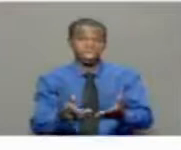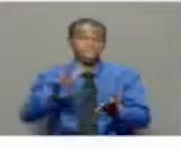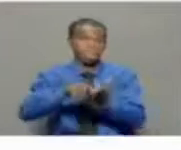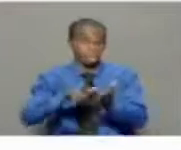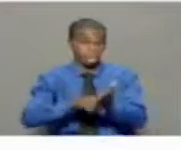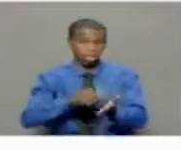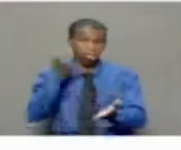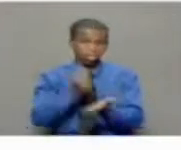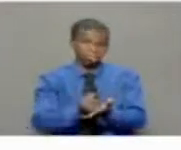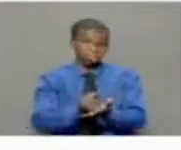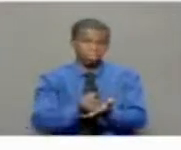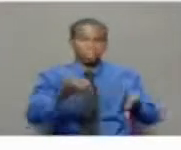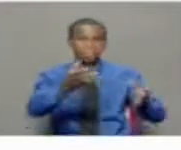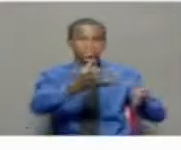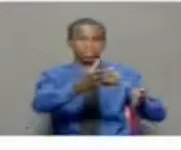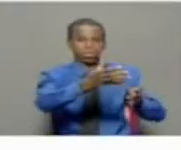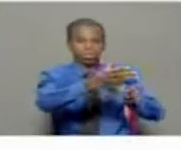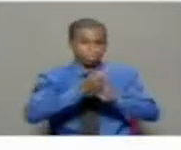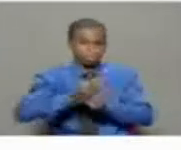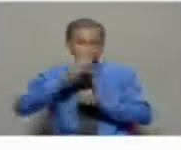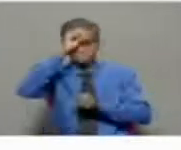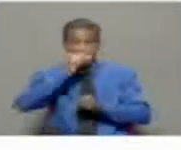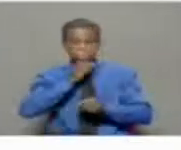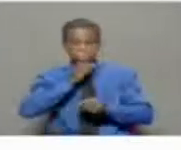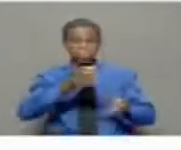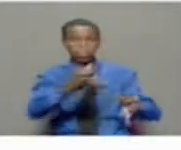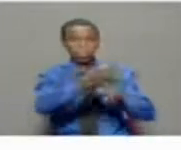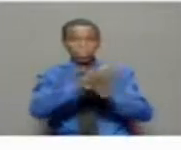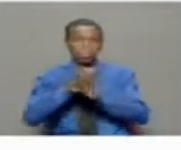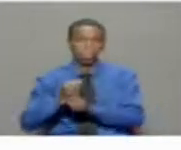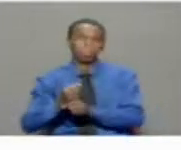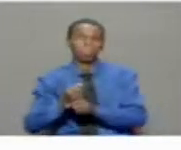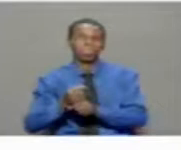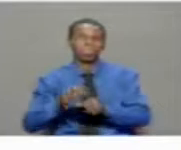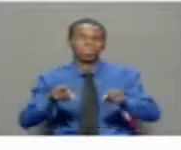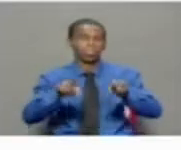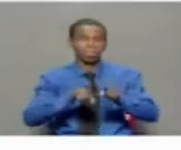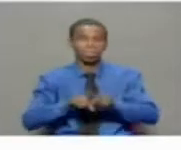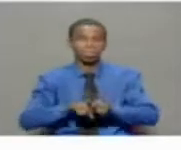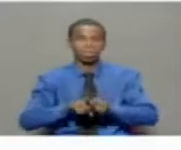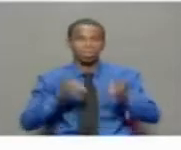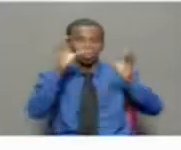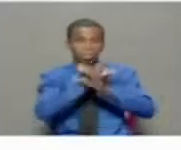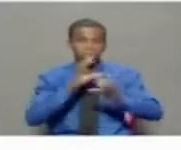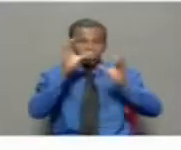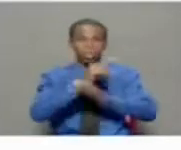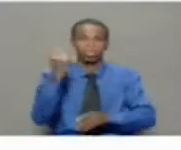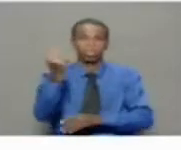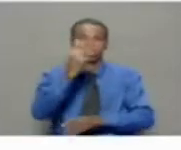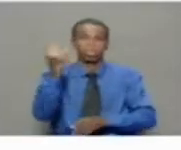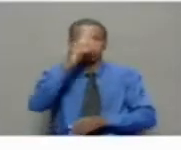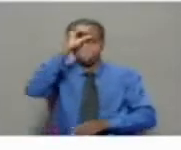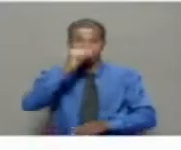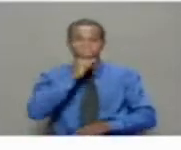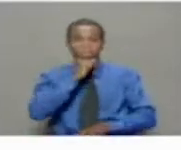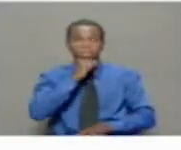esfera patrimonial do Estado. Por último, a Procuradoria-Geral da República faz saber que, não obstante